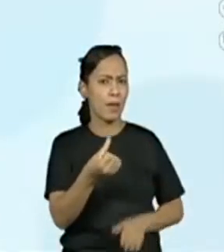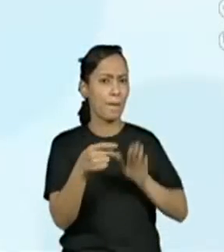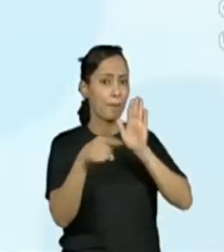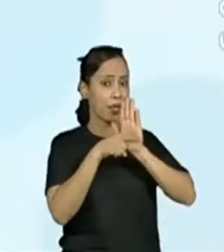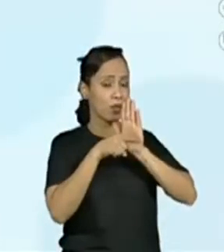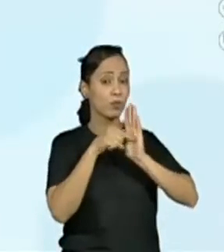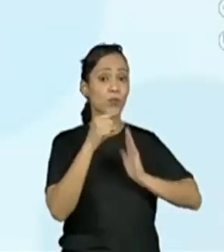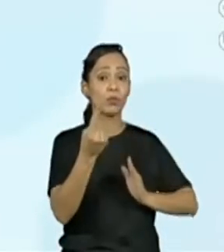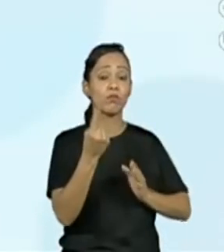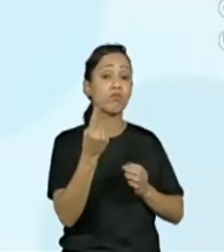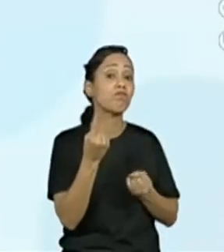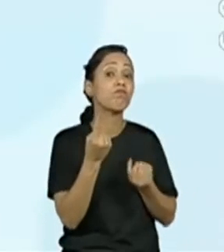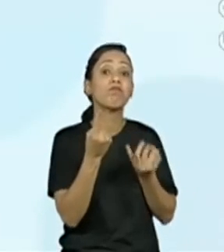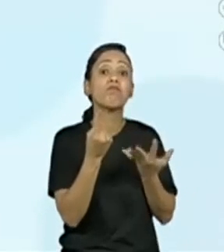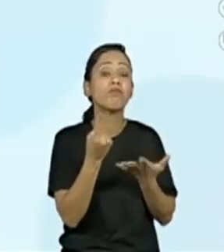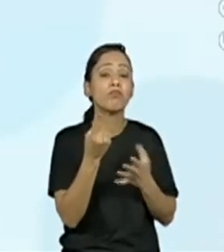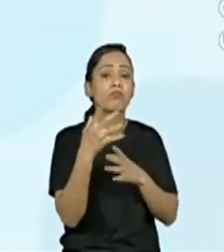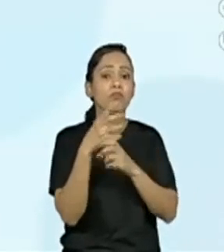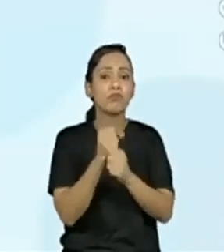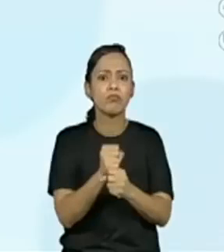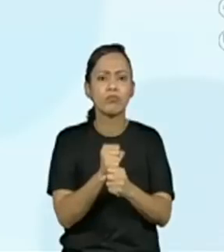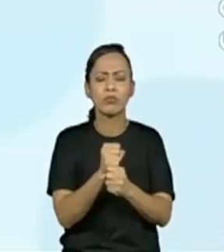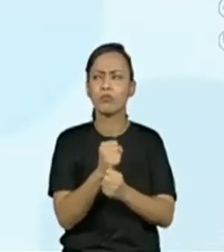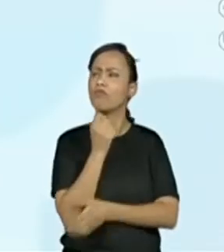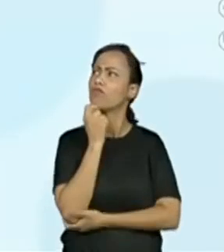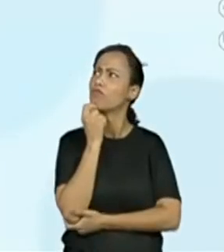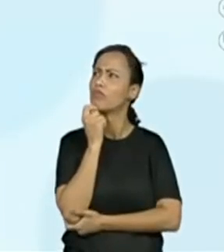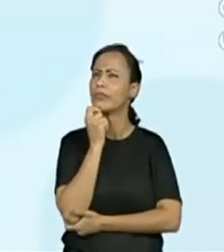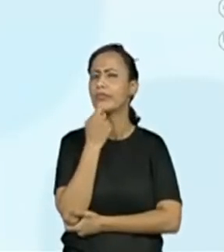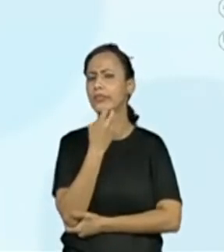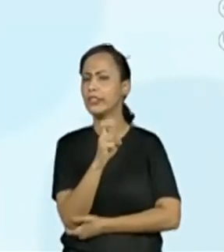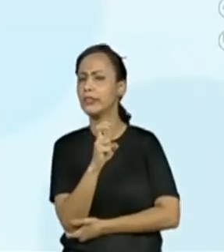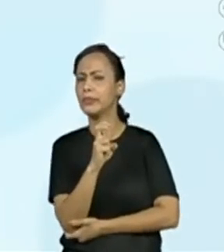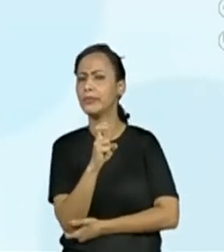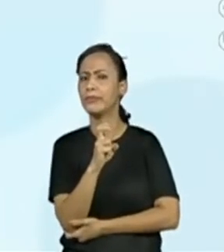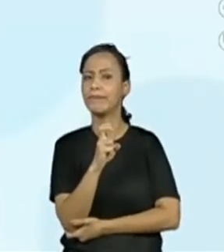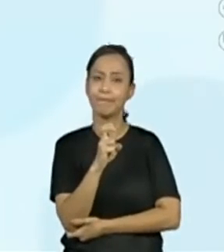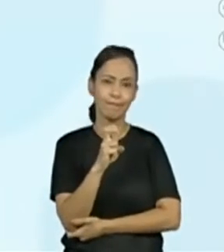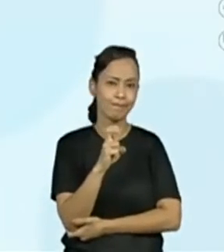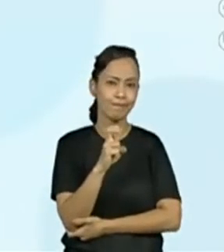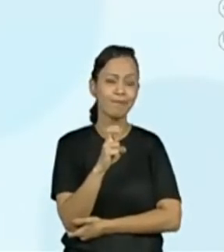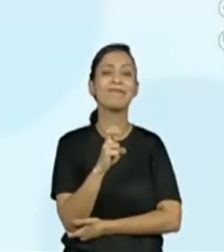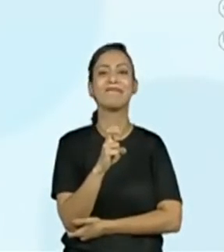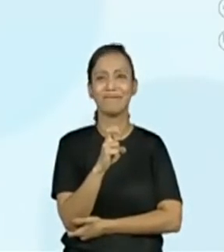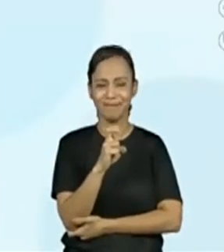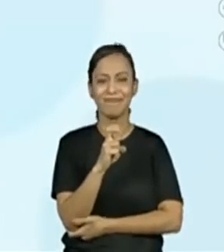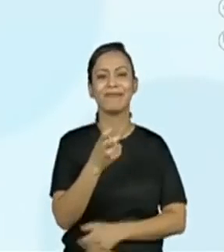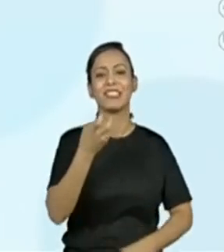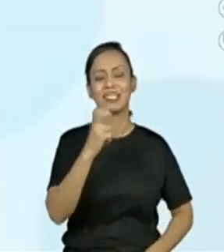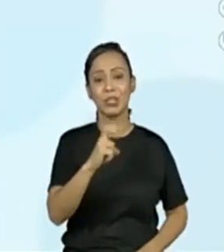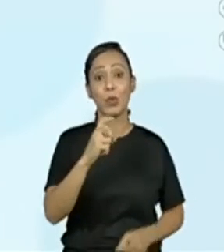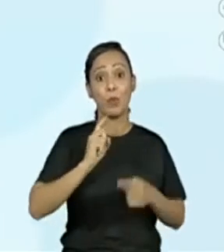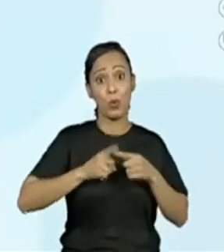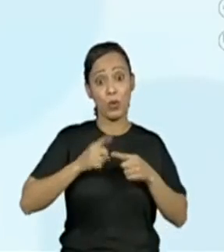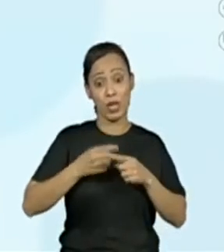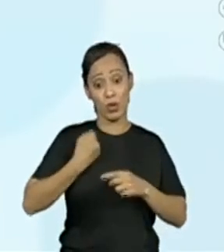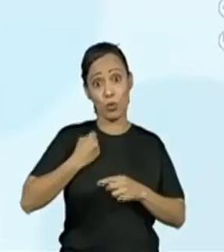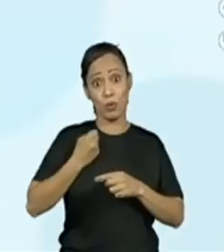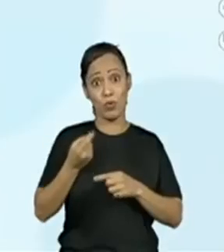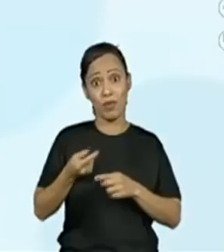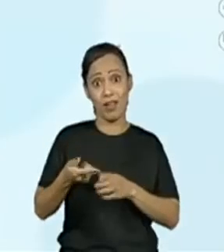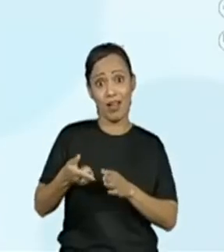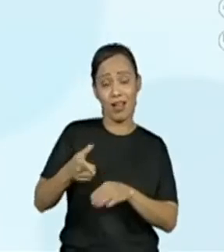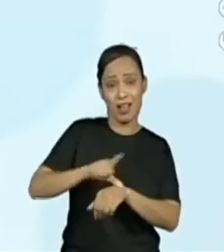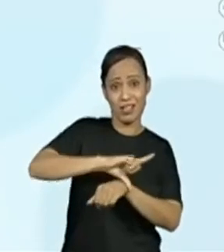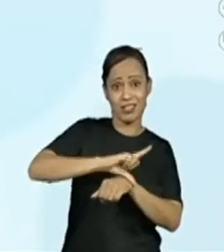1... Ah, vamos ter o número 5, Progenô. Exato. Sempre o número anterior. Cada vez que eu tiro